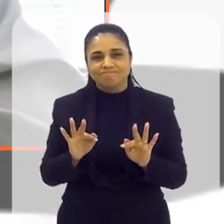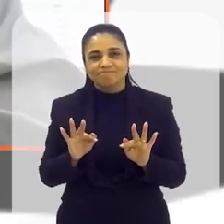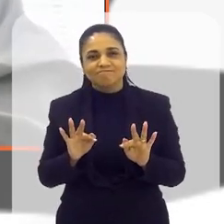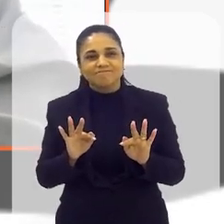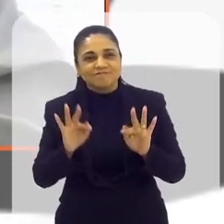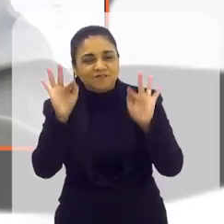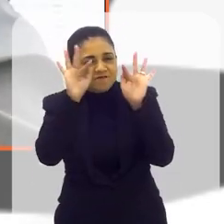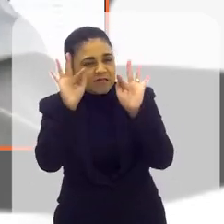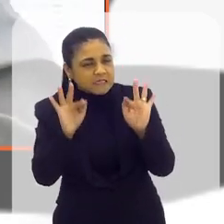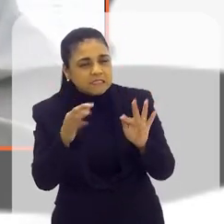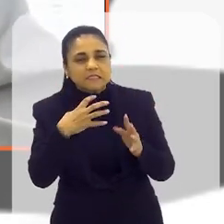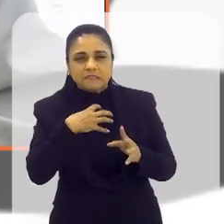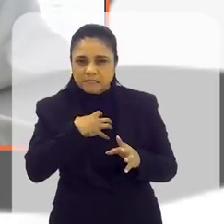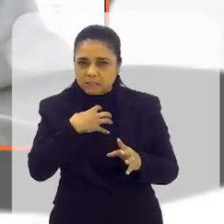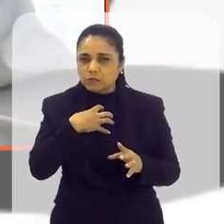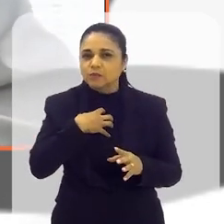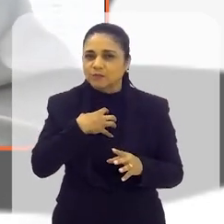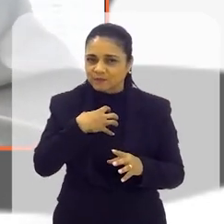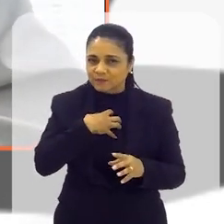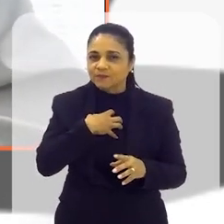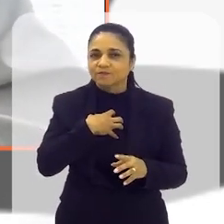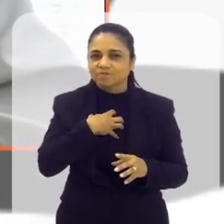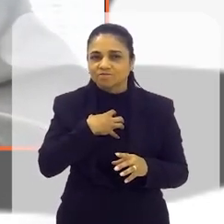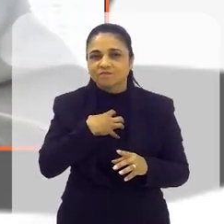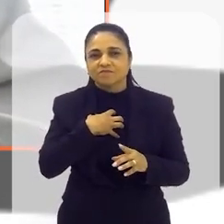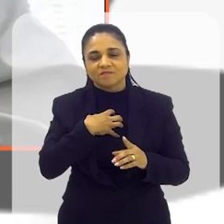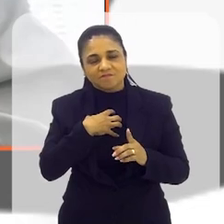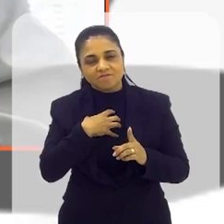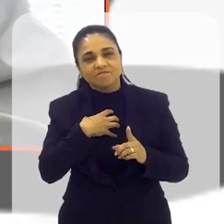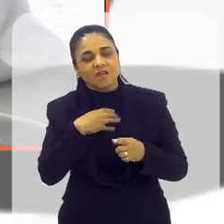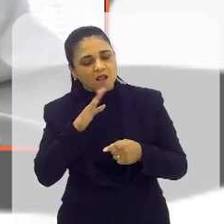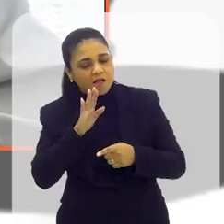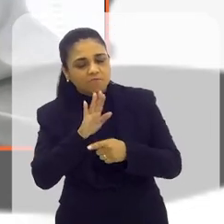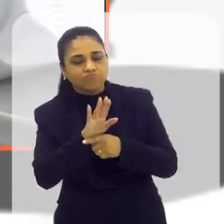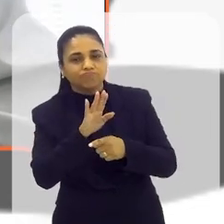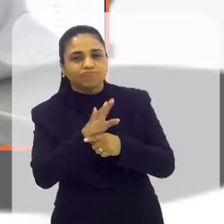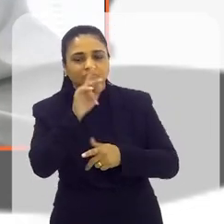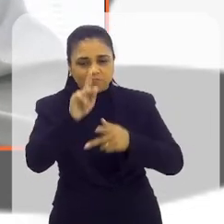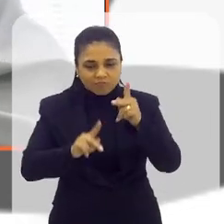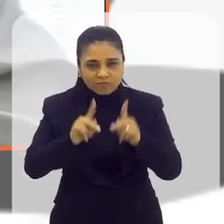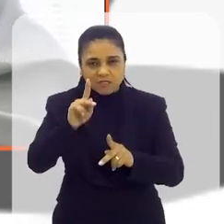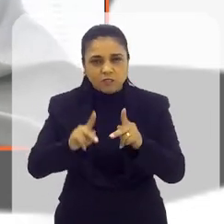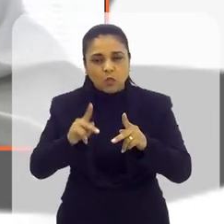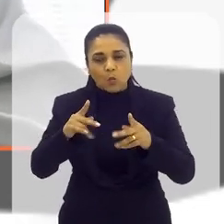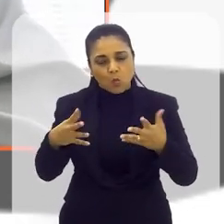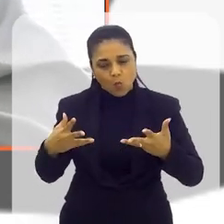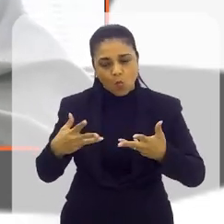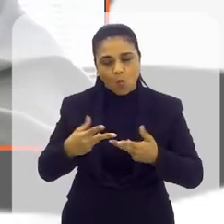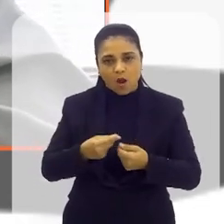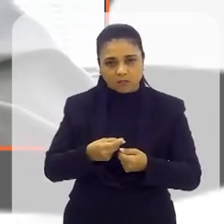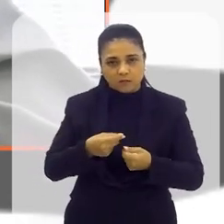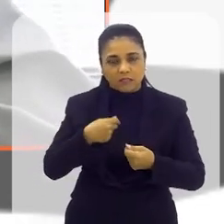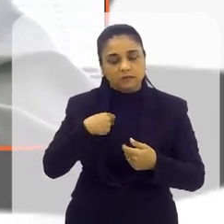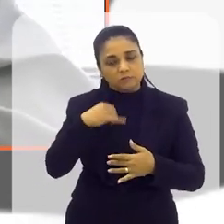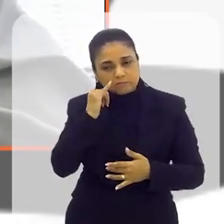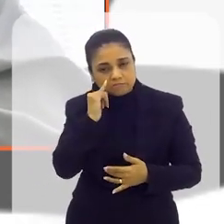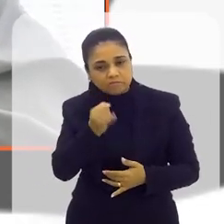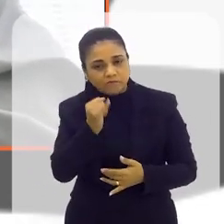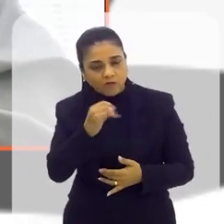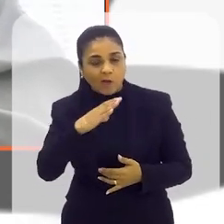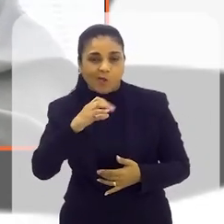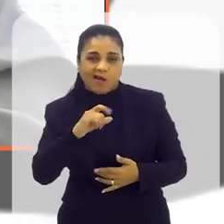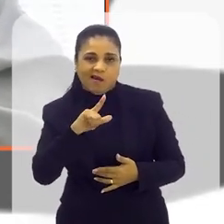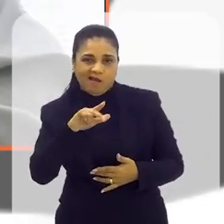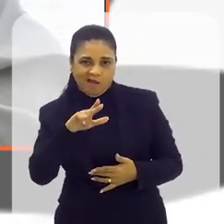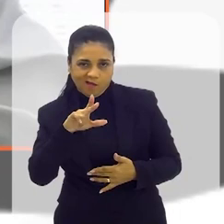em poder estar atendendo a população com qualidade. Eu digo sempre,